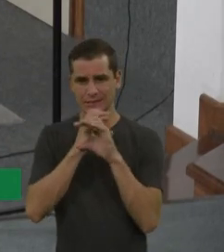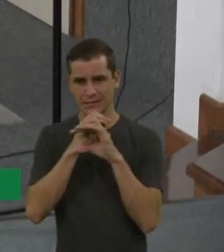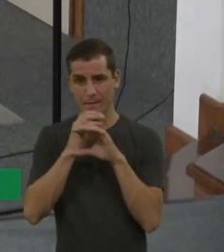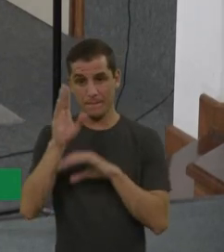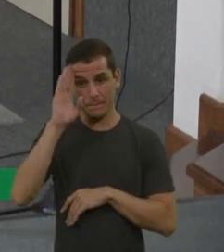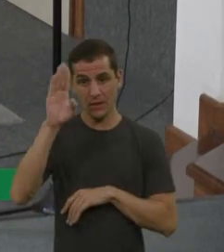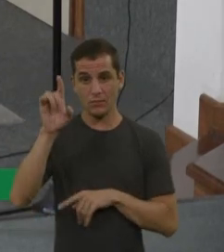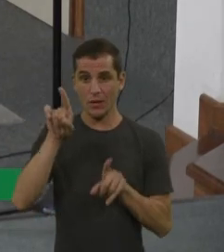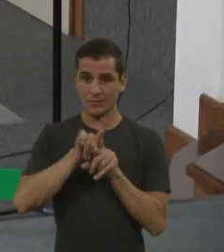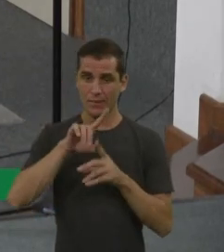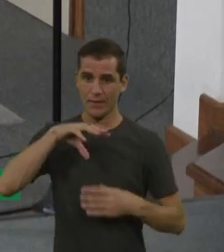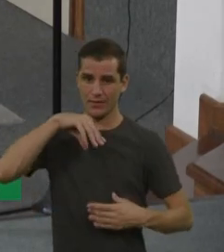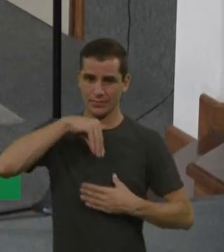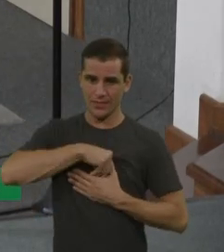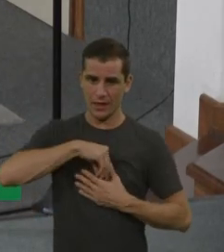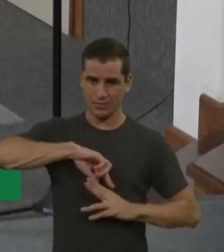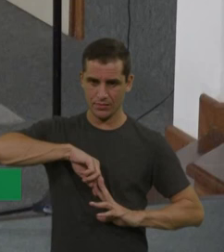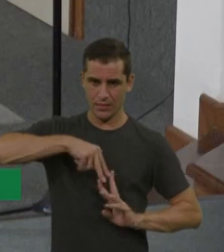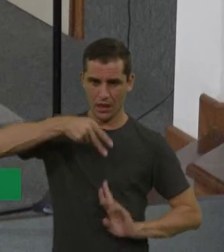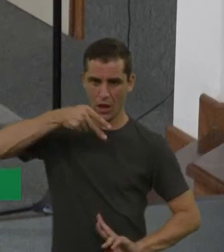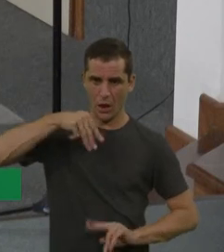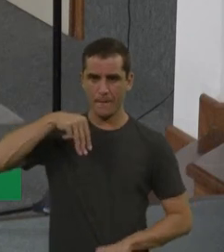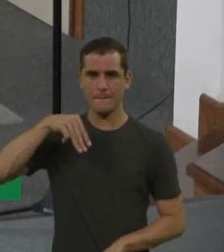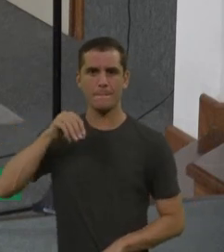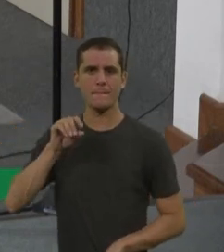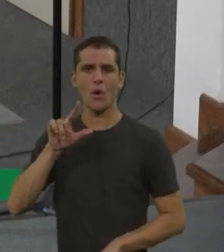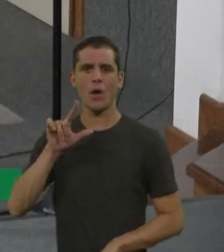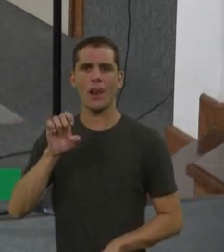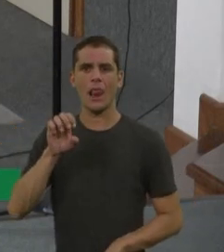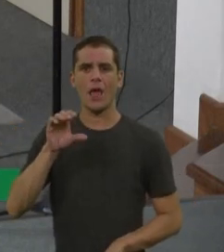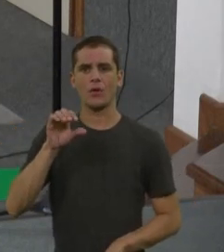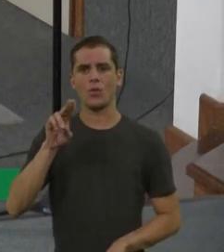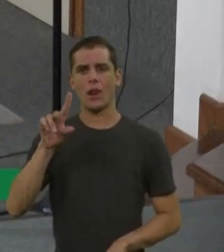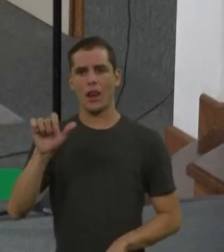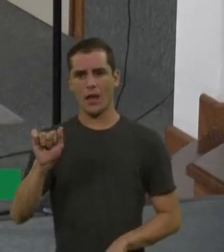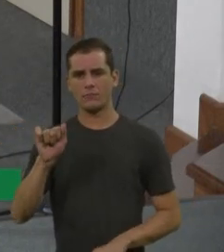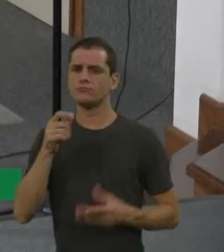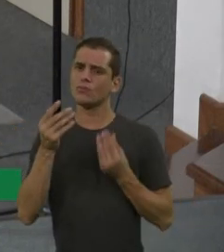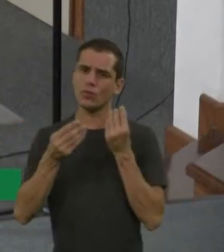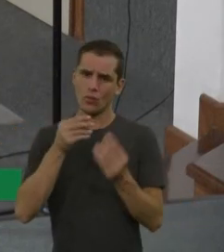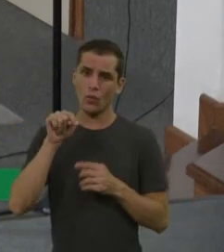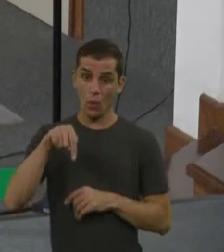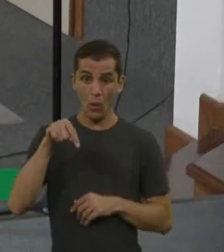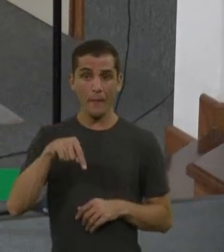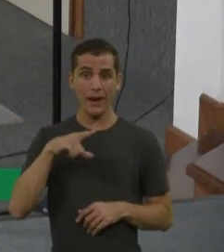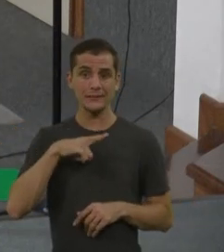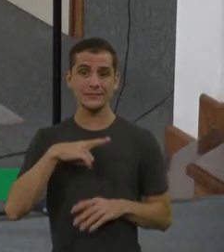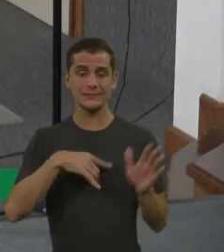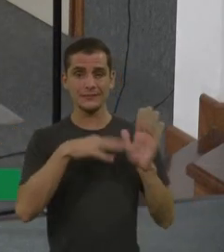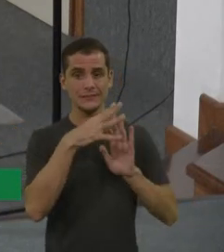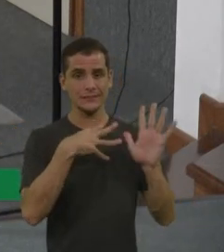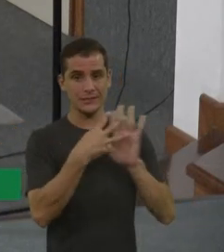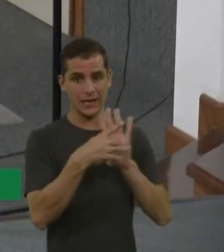usa essa parte e a gente também tem alguns painéis moleculares que a secretaria, a gente tem uma licitação que também paga, tá?